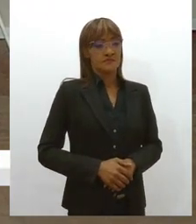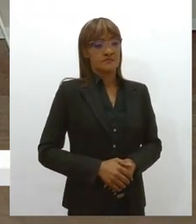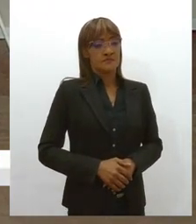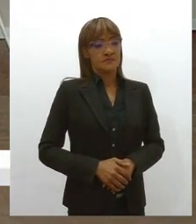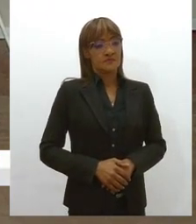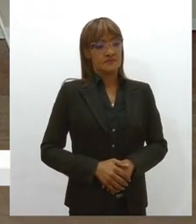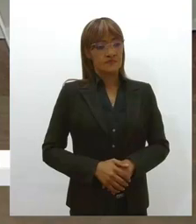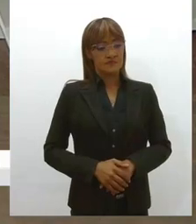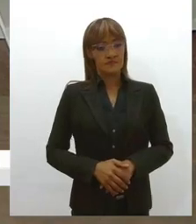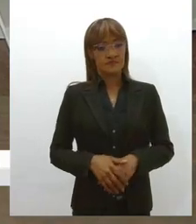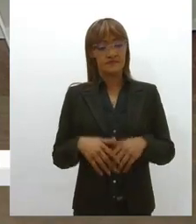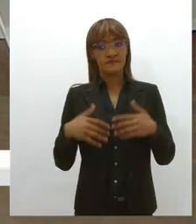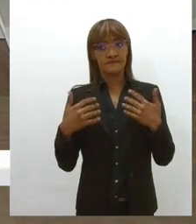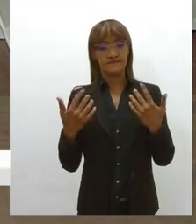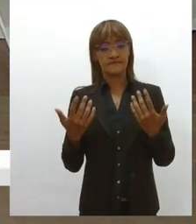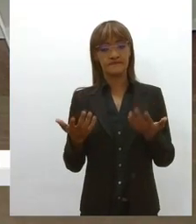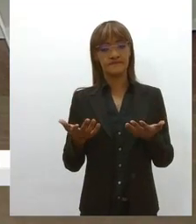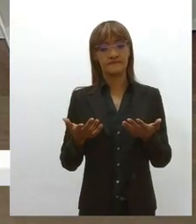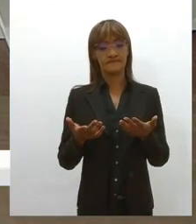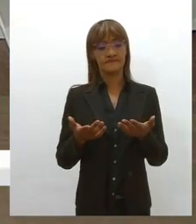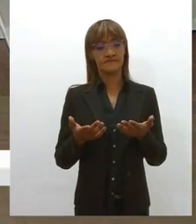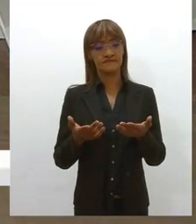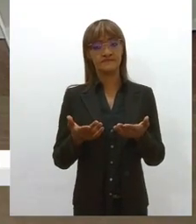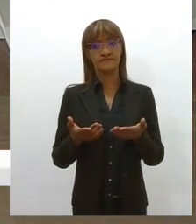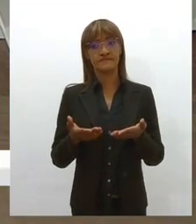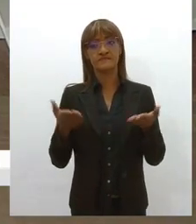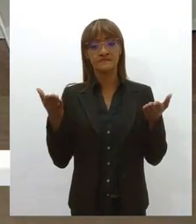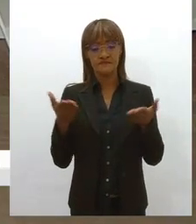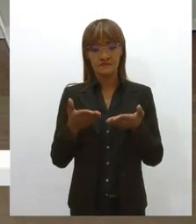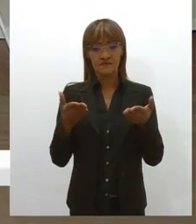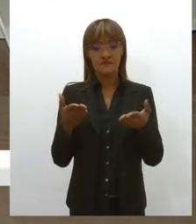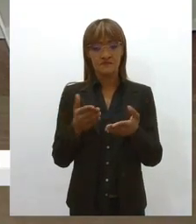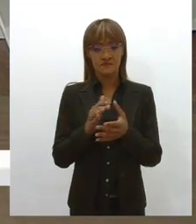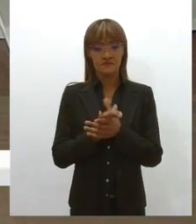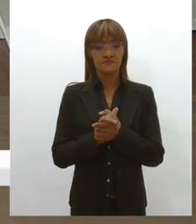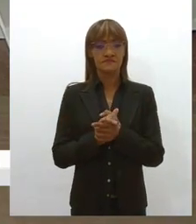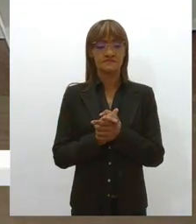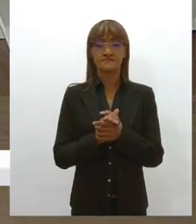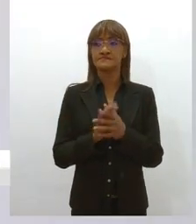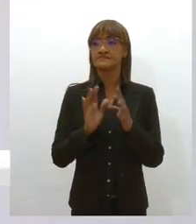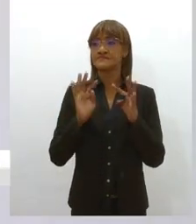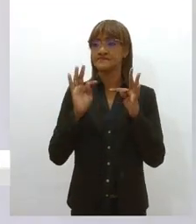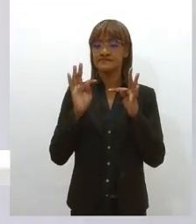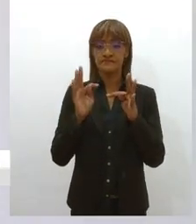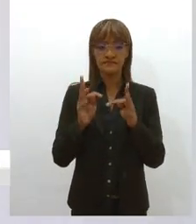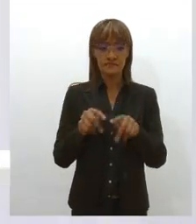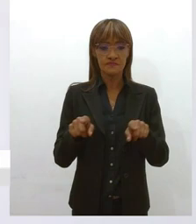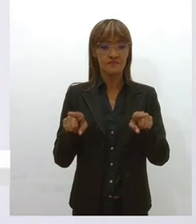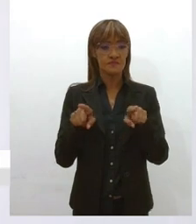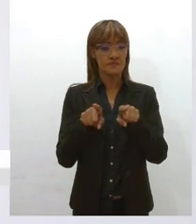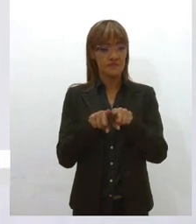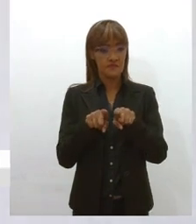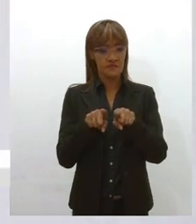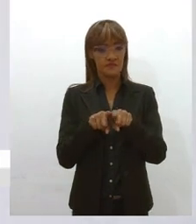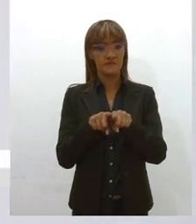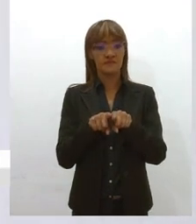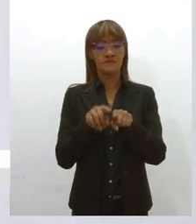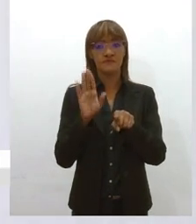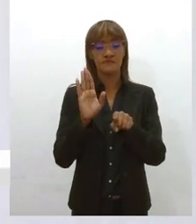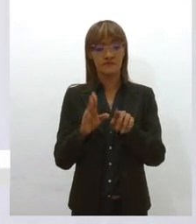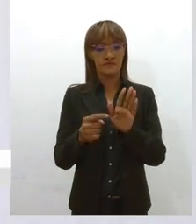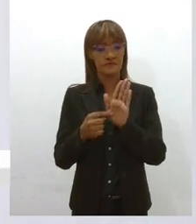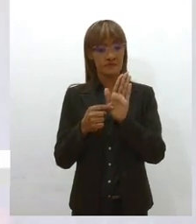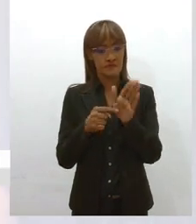Então, o resultado, a pesquisa, sim, foi uma pesquisa de âmbito nacional, também por amostragem, então eu